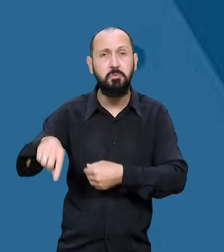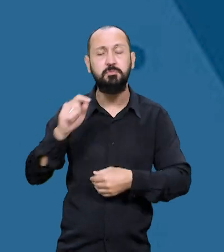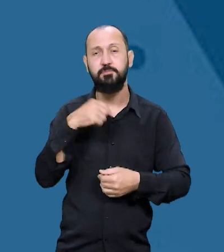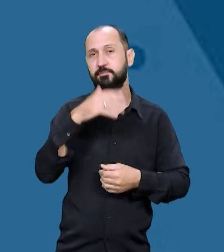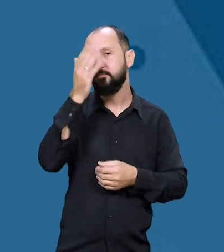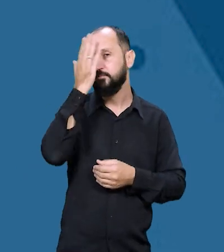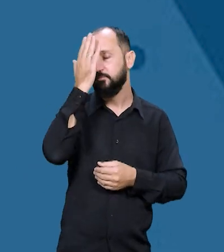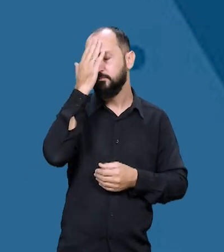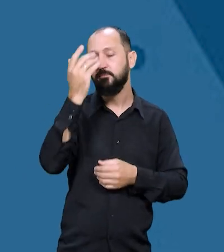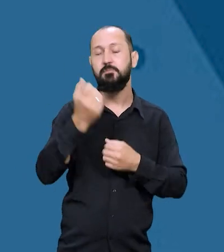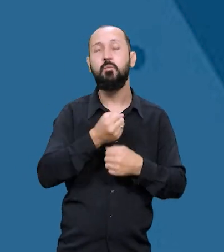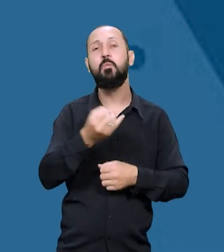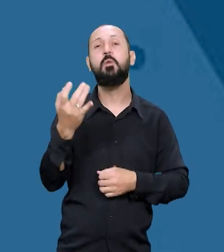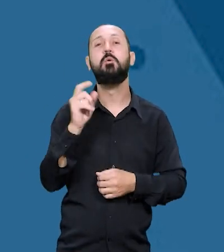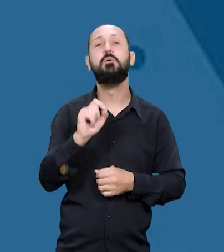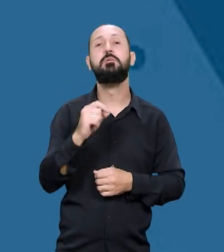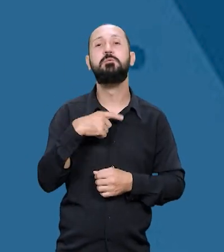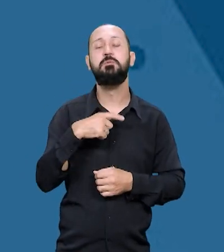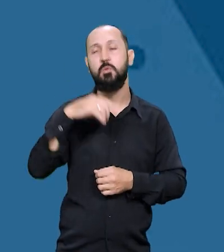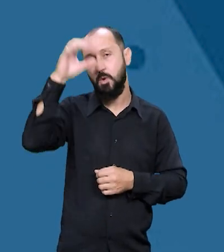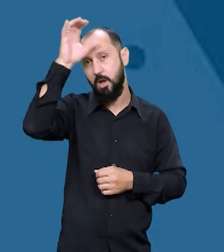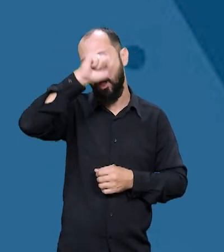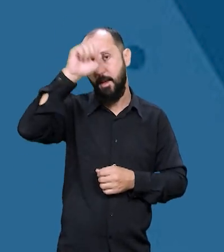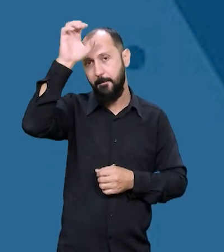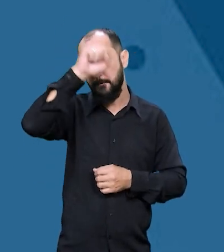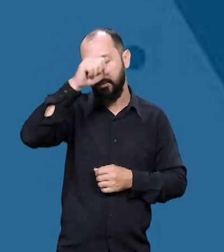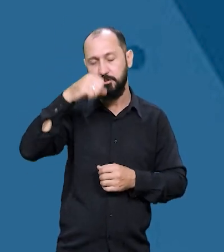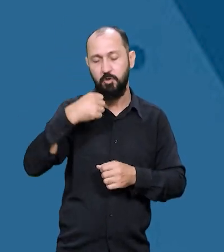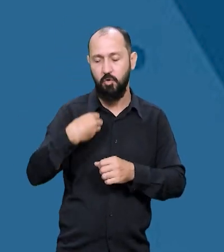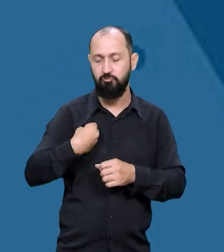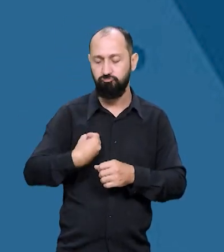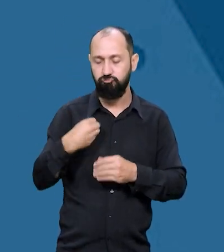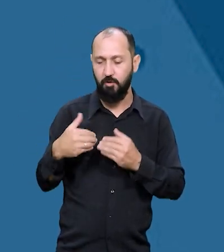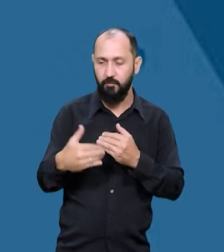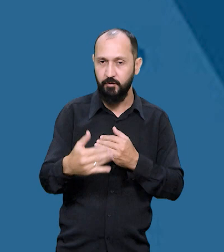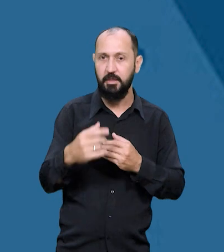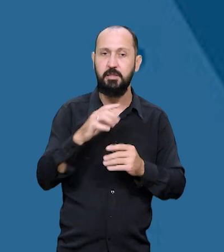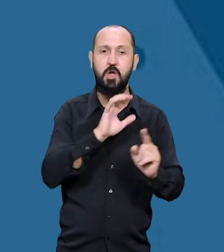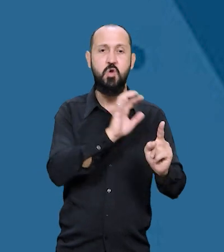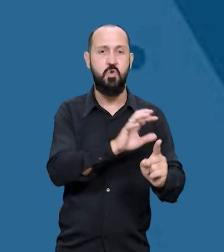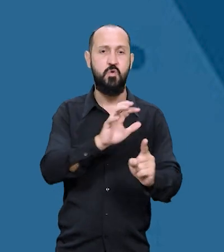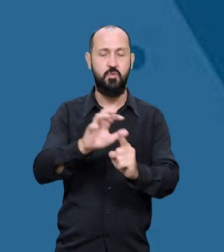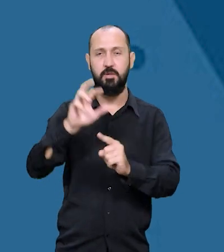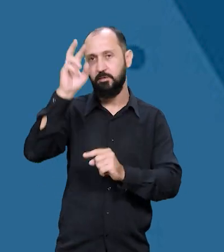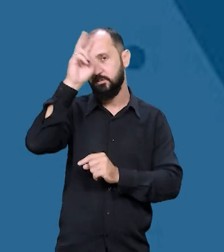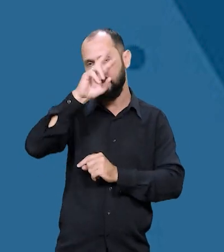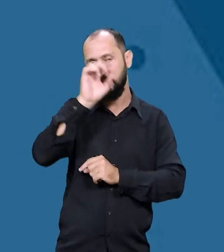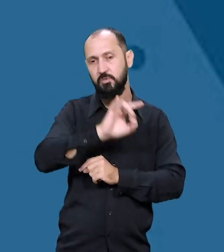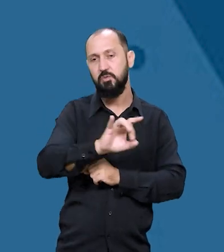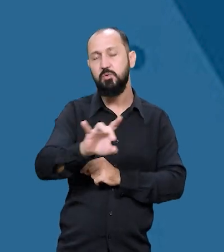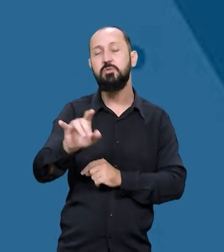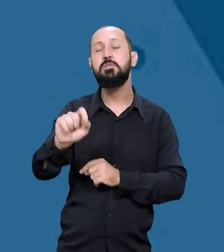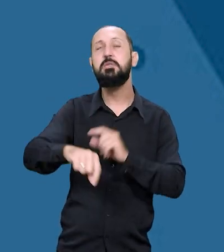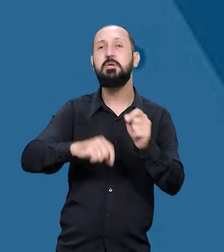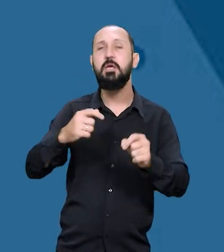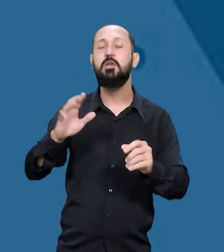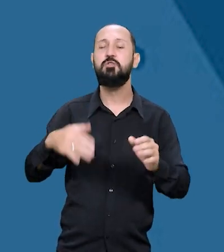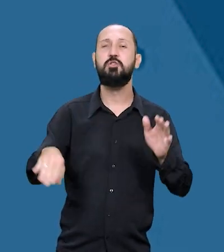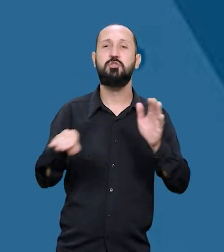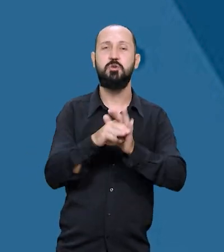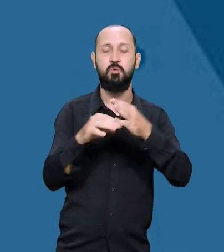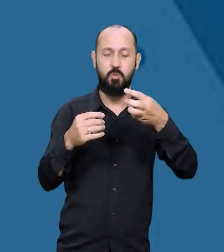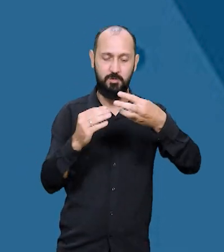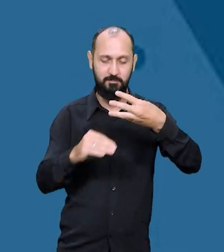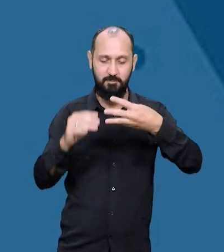trabalho. Fique sabendo o quanto que o aprendizado, ao longo da vida, tem impactado na história de quem chegou